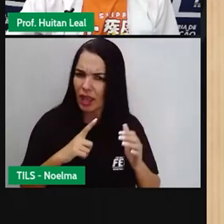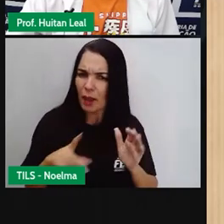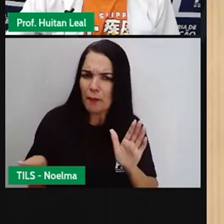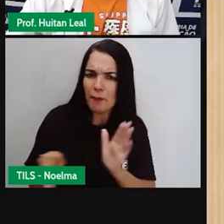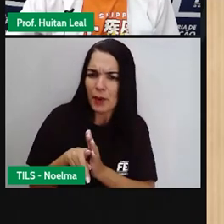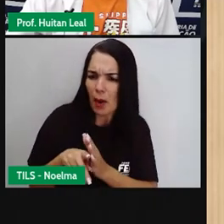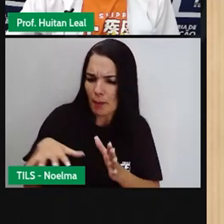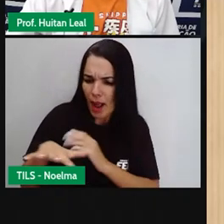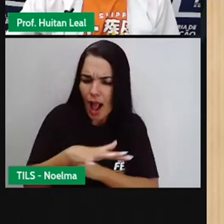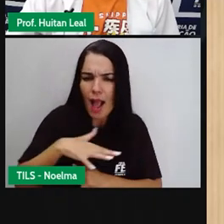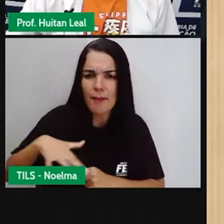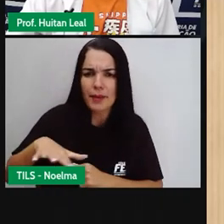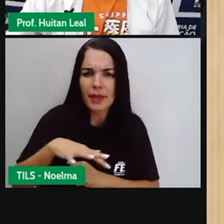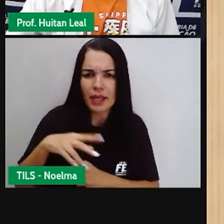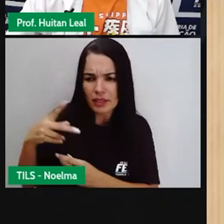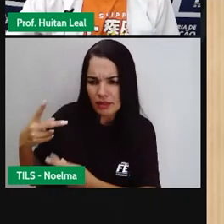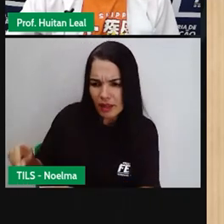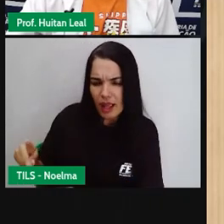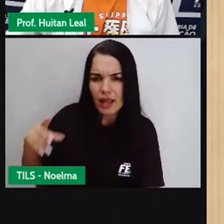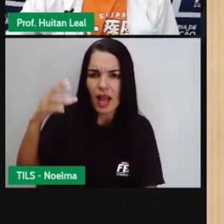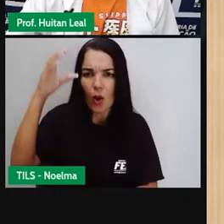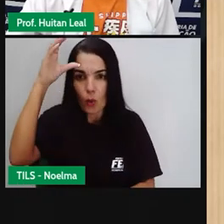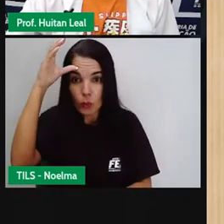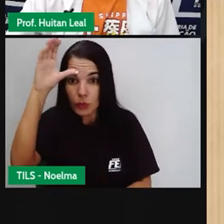seu ambiente, da sua cultura?